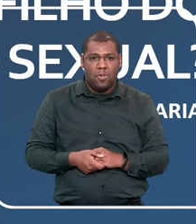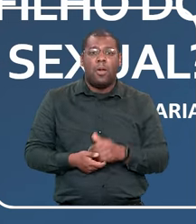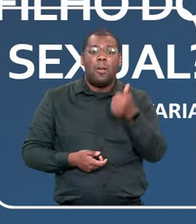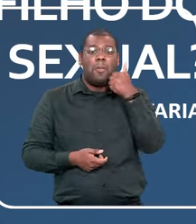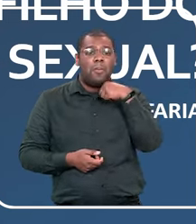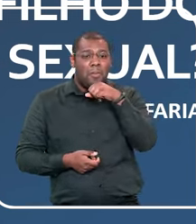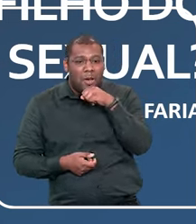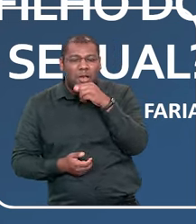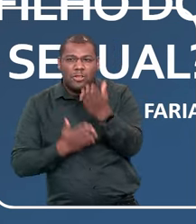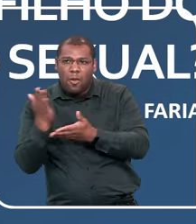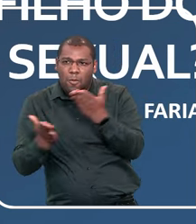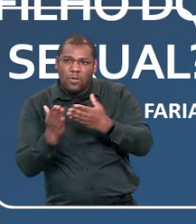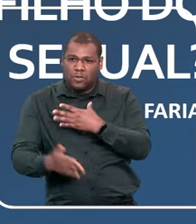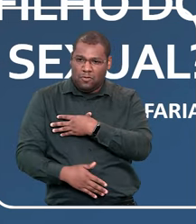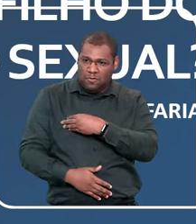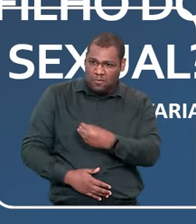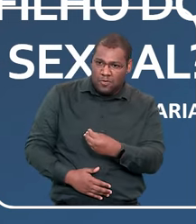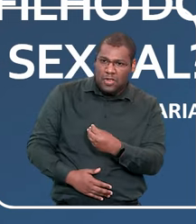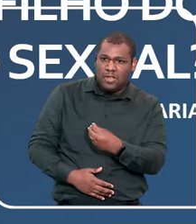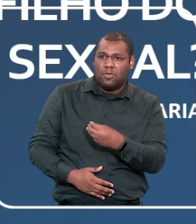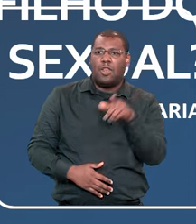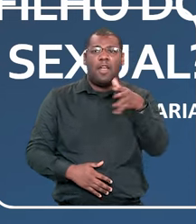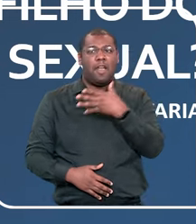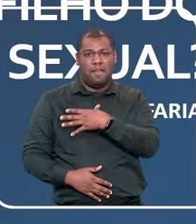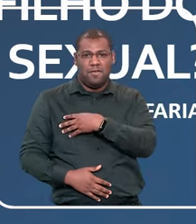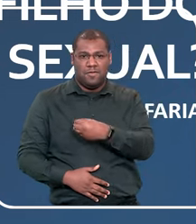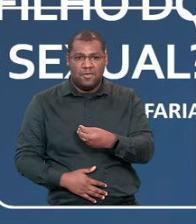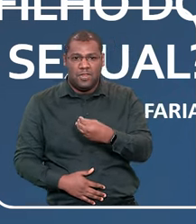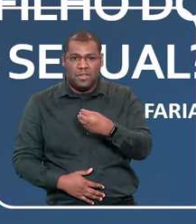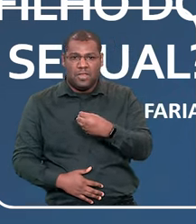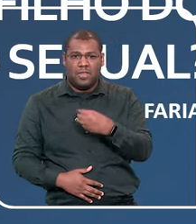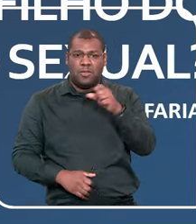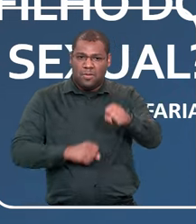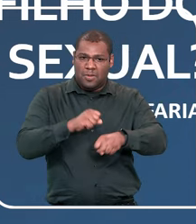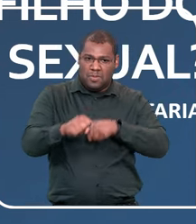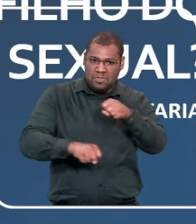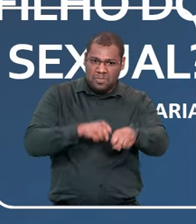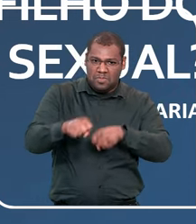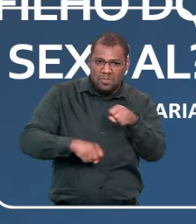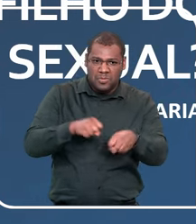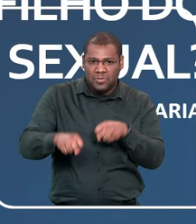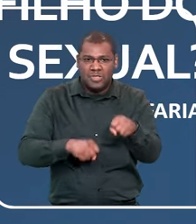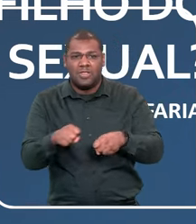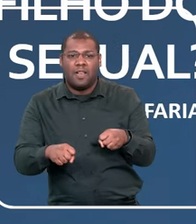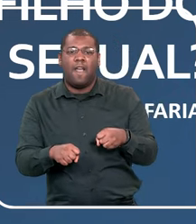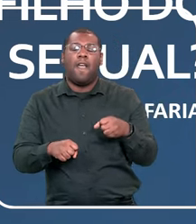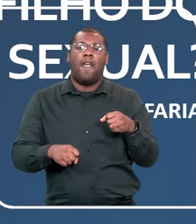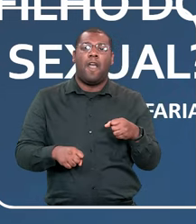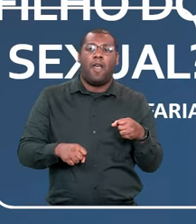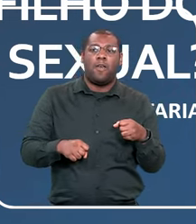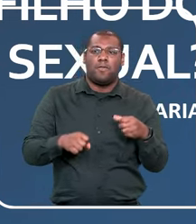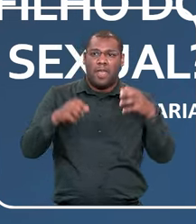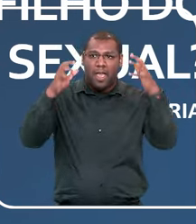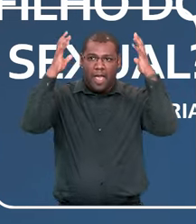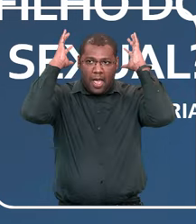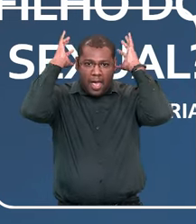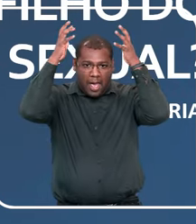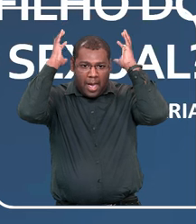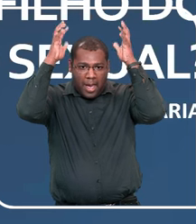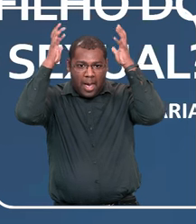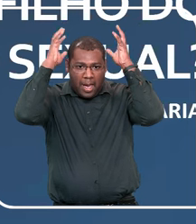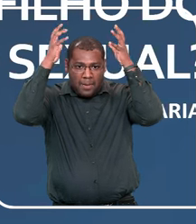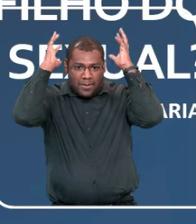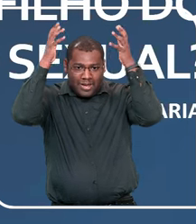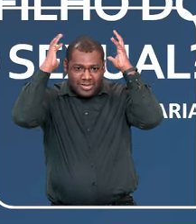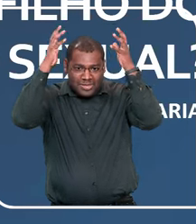frio, colocando o casaco, ele está com capacete, não dá para ver, mas eles estão em uma bicicleta. E eu falo mãe, mas